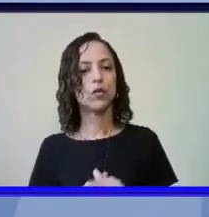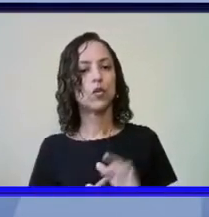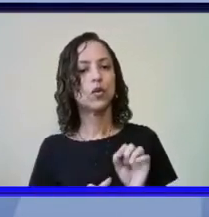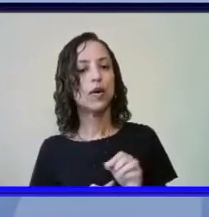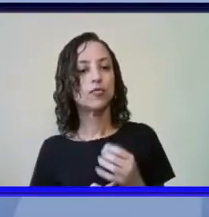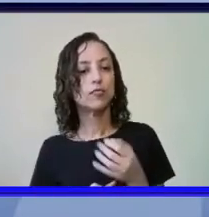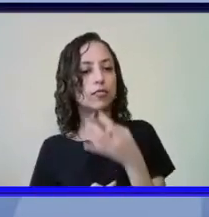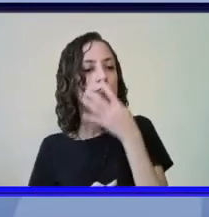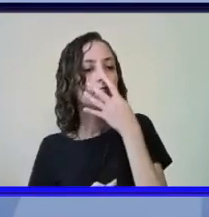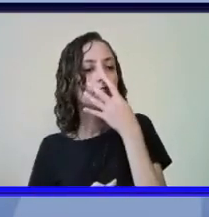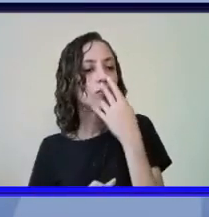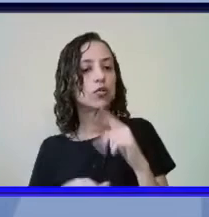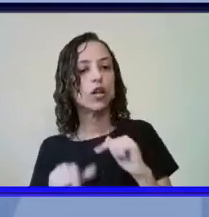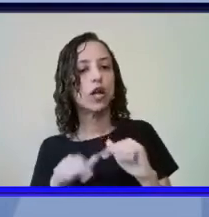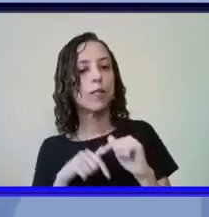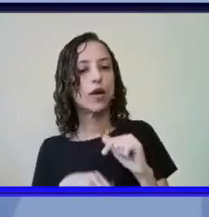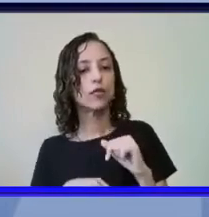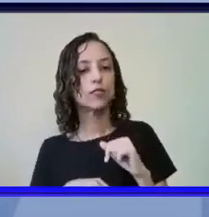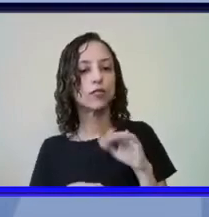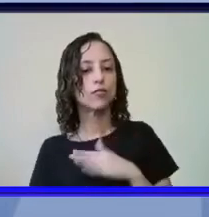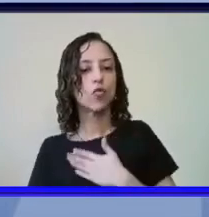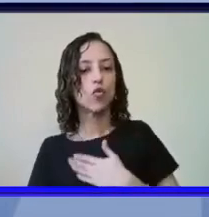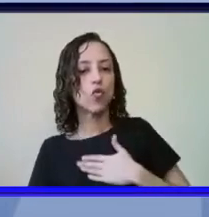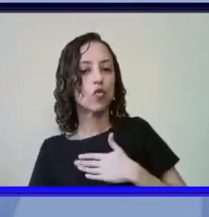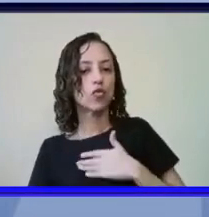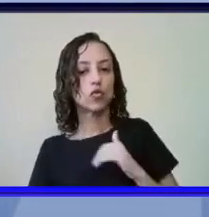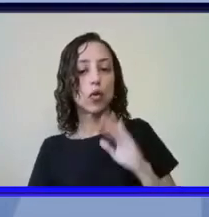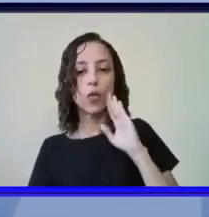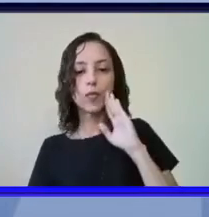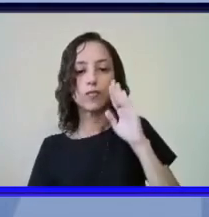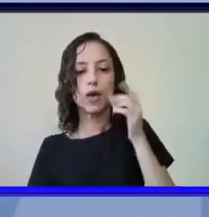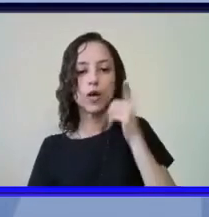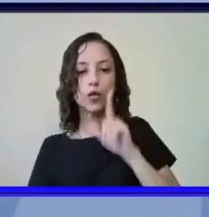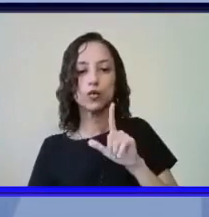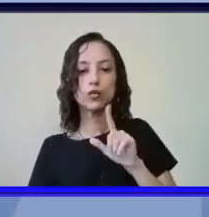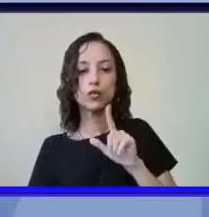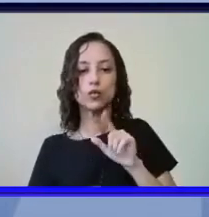no seu trabalho e qual é a maior conquista do refauna